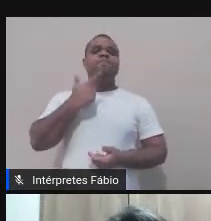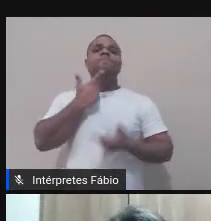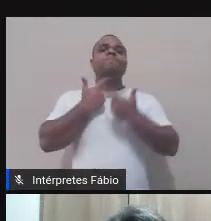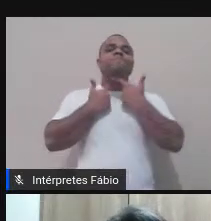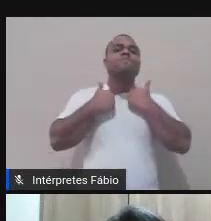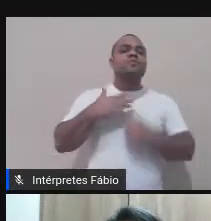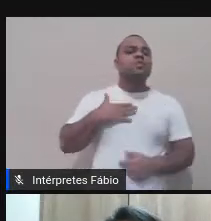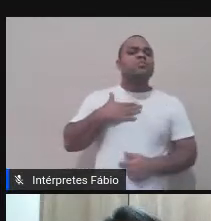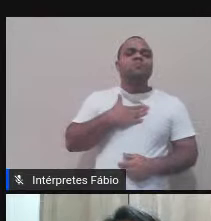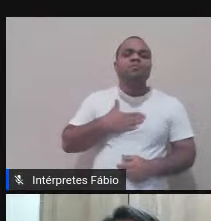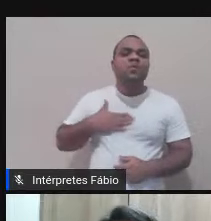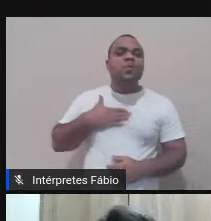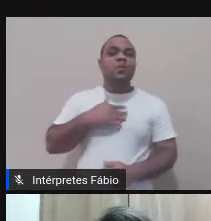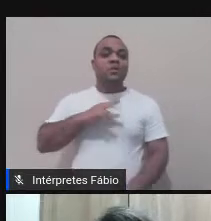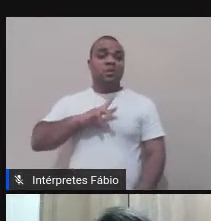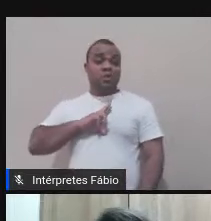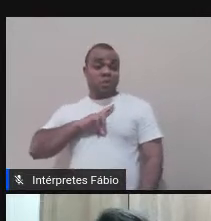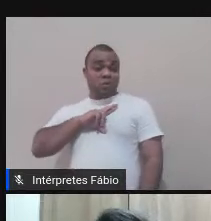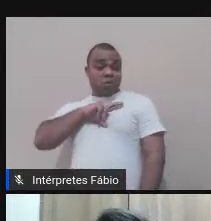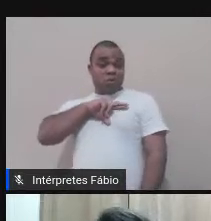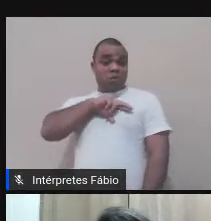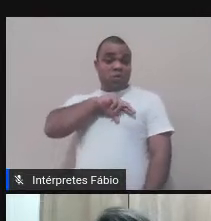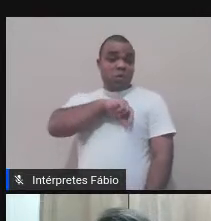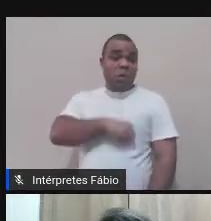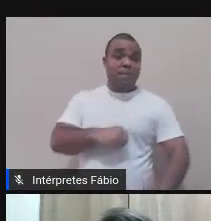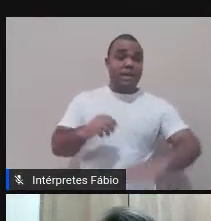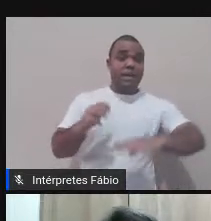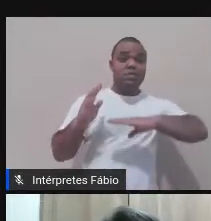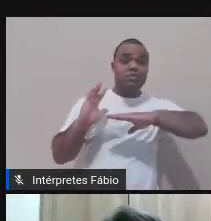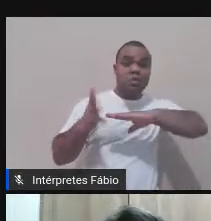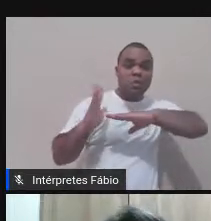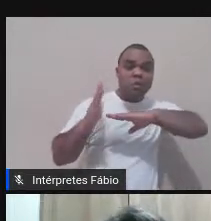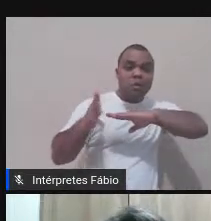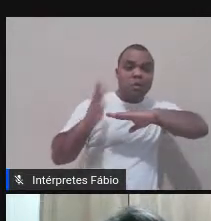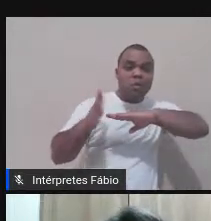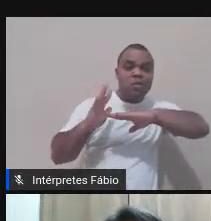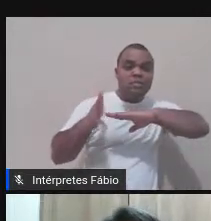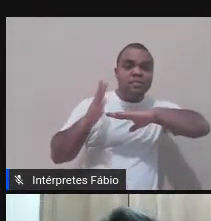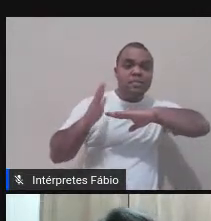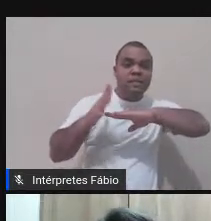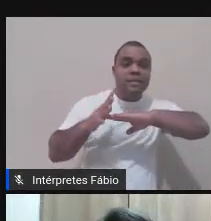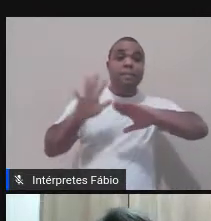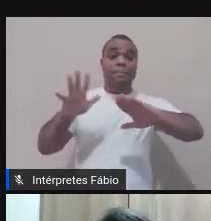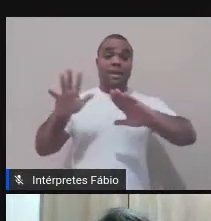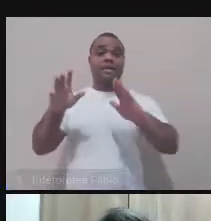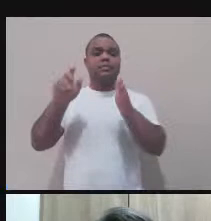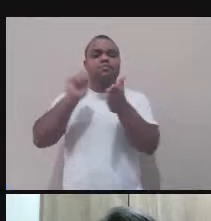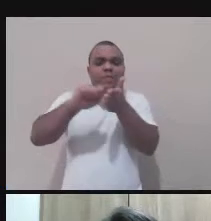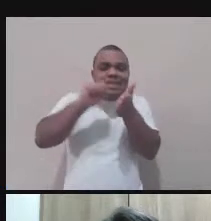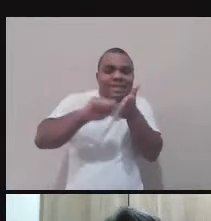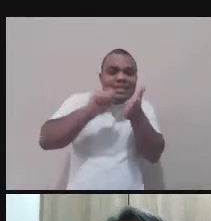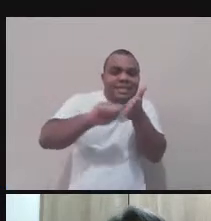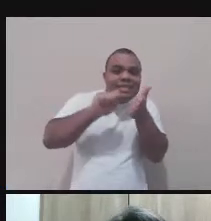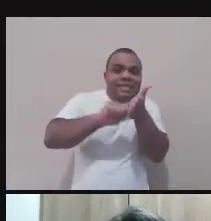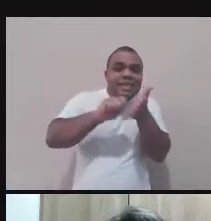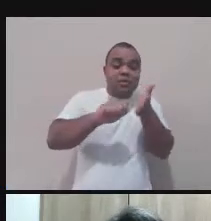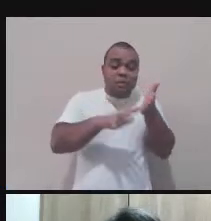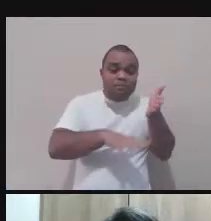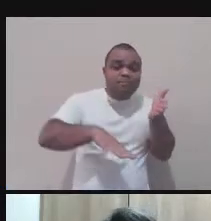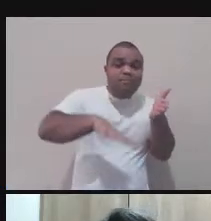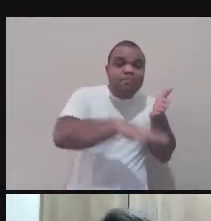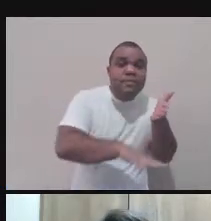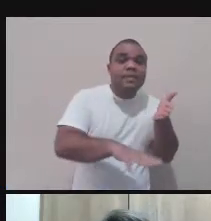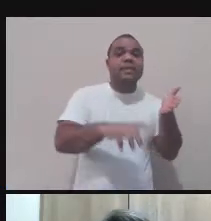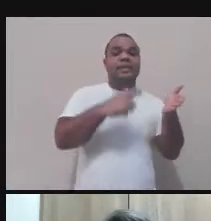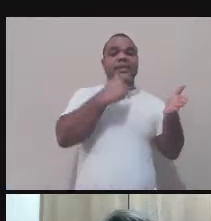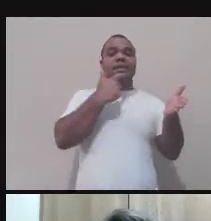contemporâneos, não exclusivamente, mas na grande maioria, escritos em língua inglesa, que tratam da vida e obra de artistas